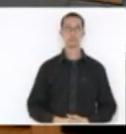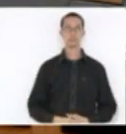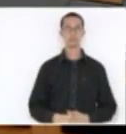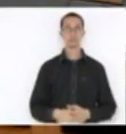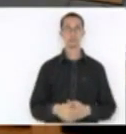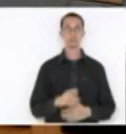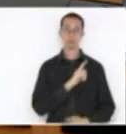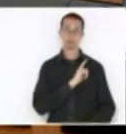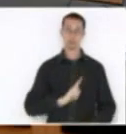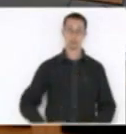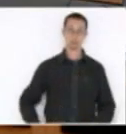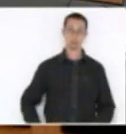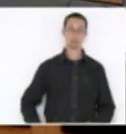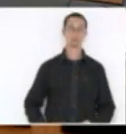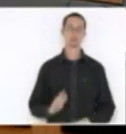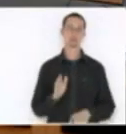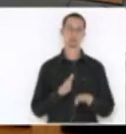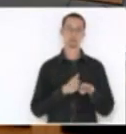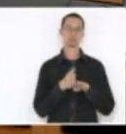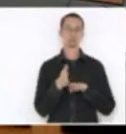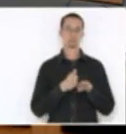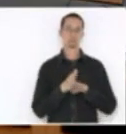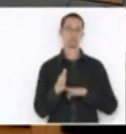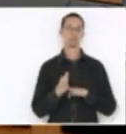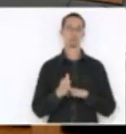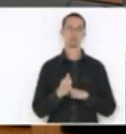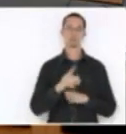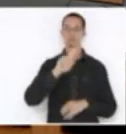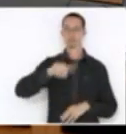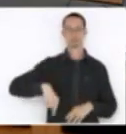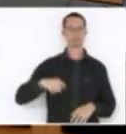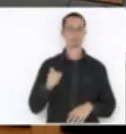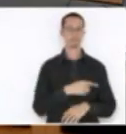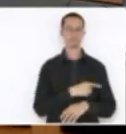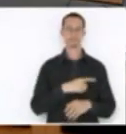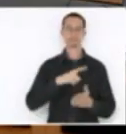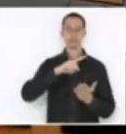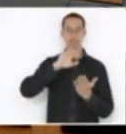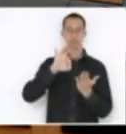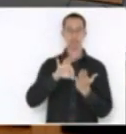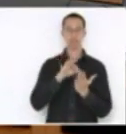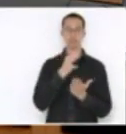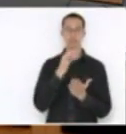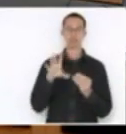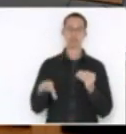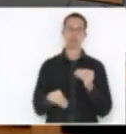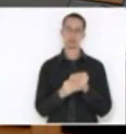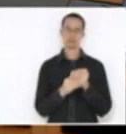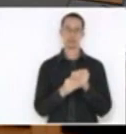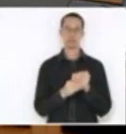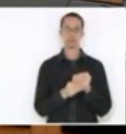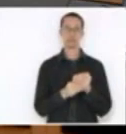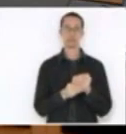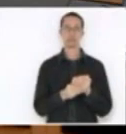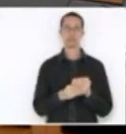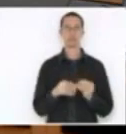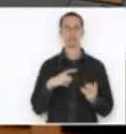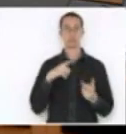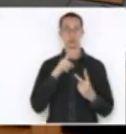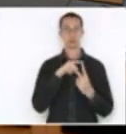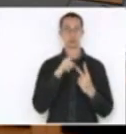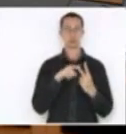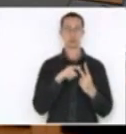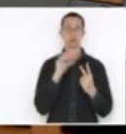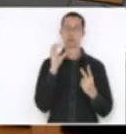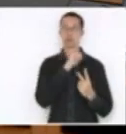a rejeição, como já dissemos, dessa emenda e das emendas. E faço duas colocações rapidamente.